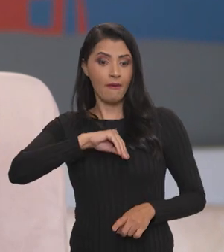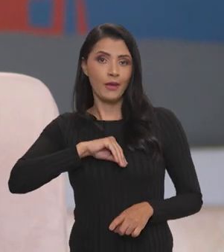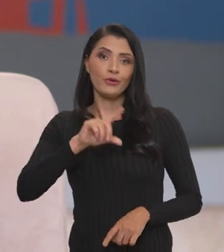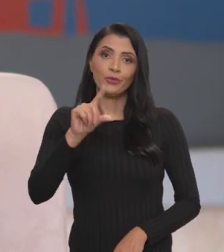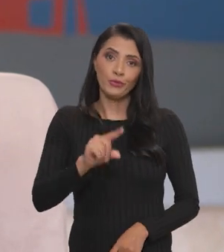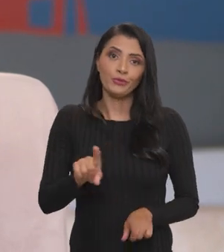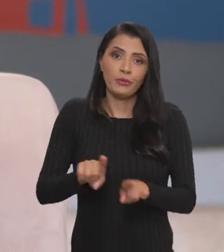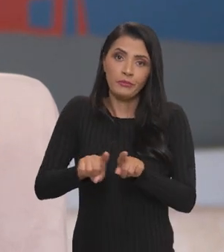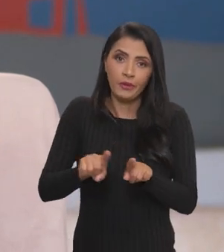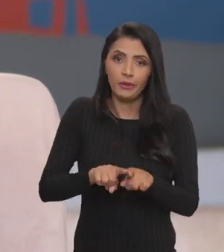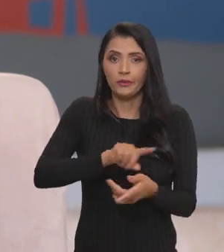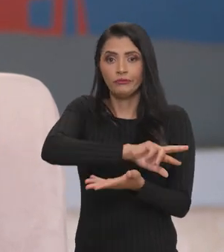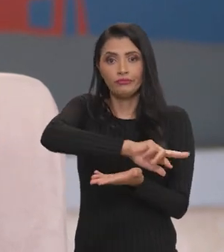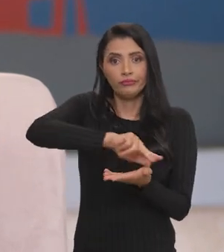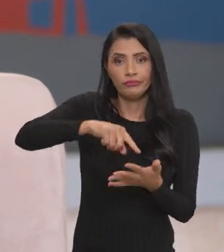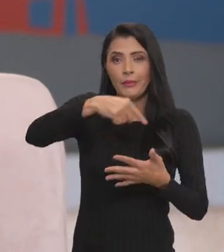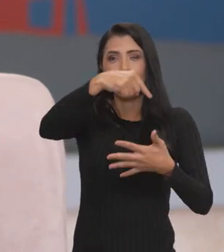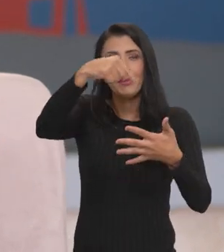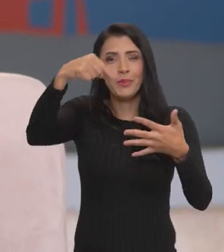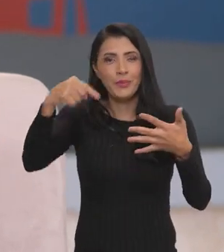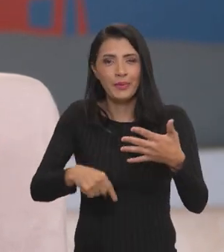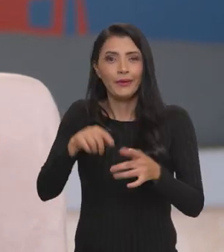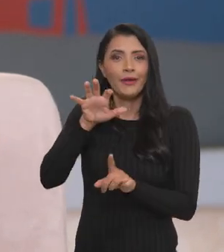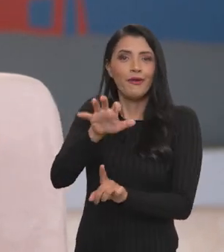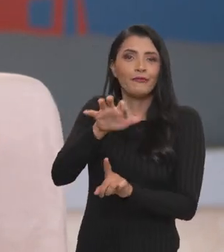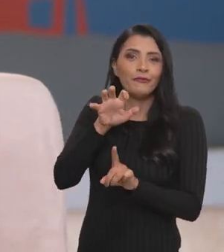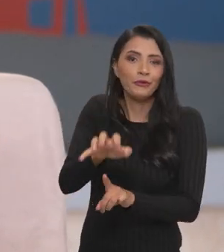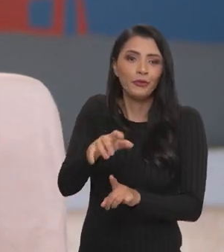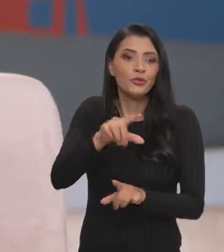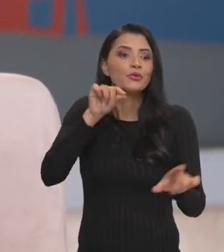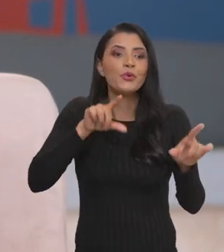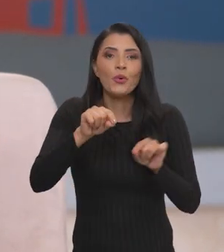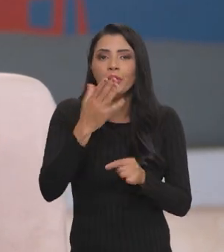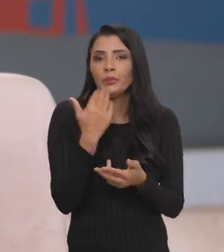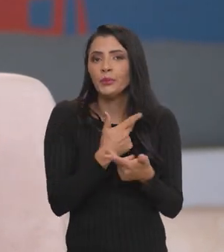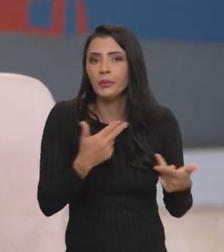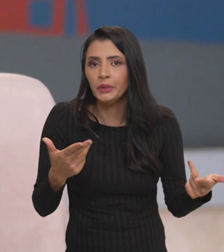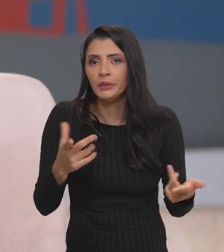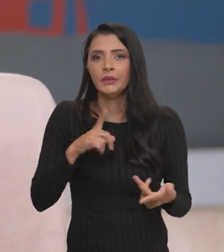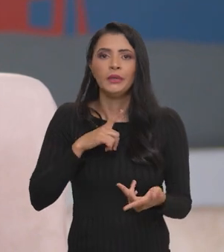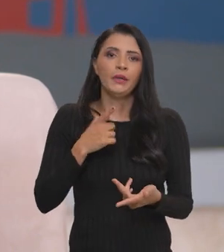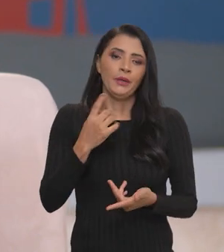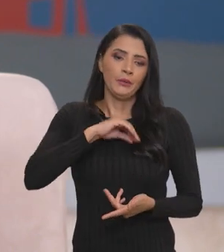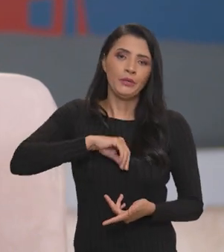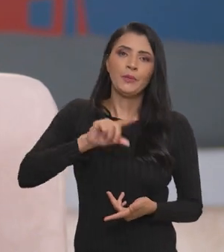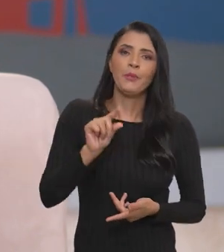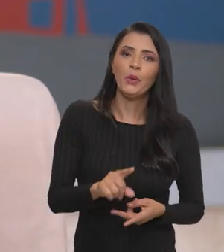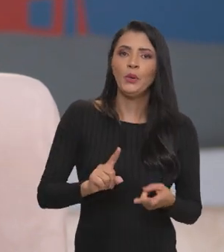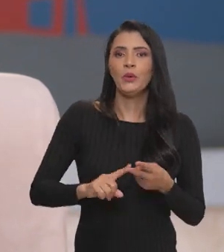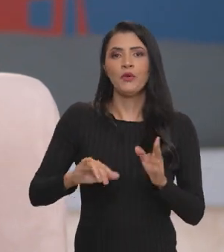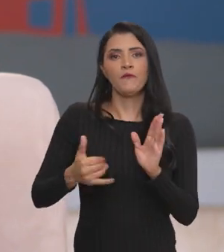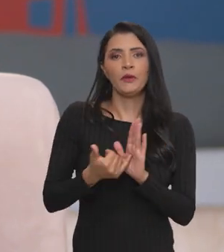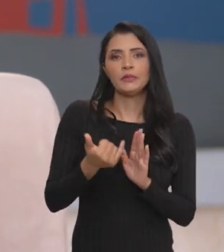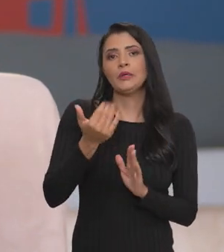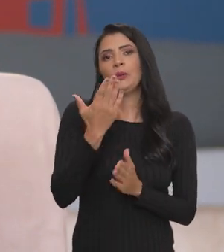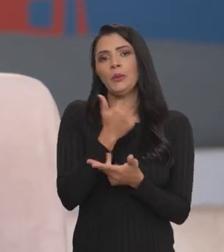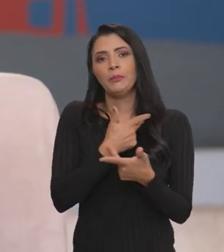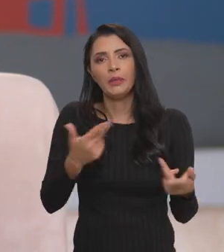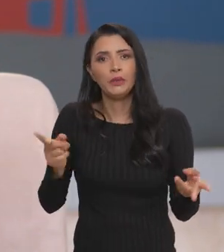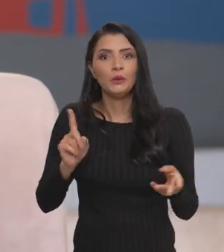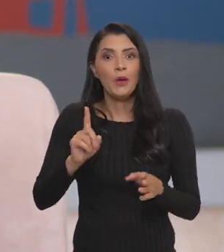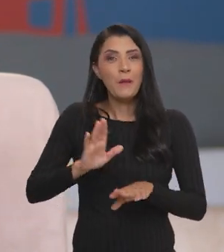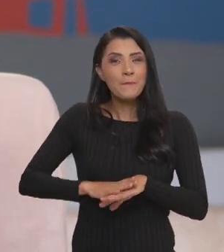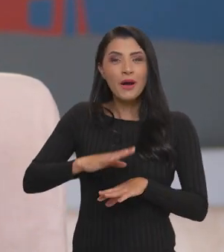renda. Então, você teve uma série de questões que afetaram as escolhas alimentares. Você tem menos renda, inflação de